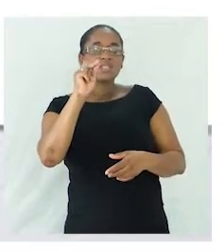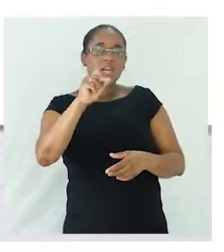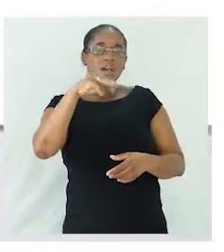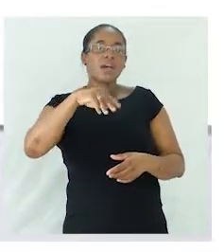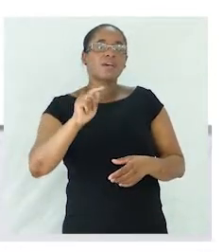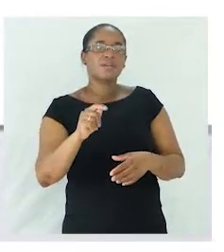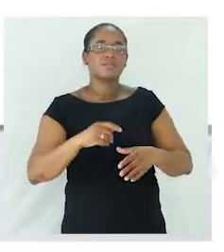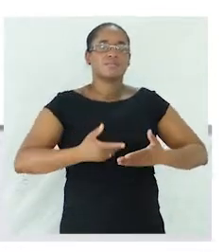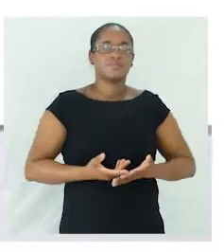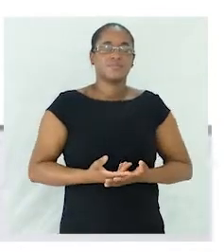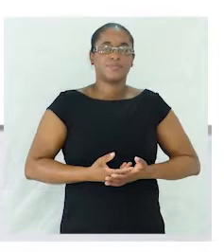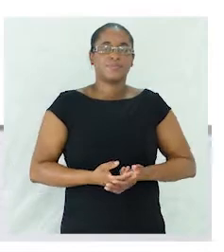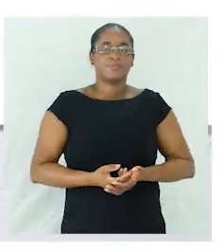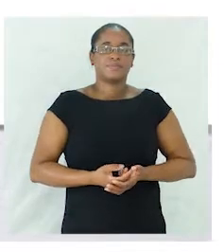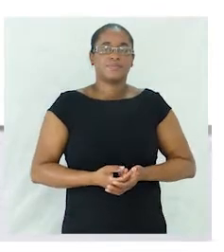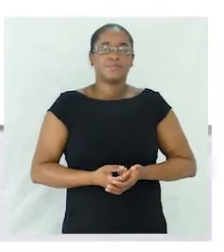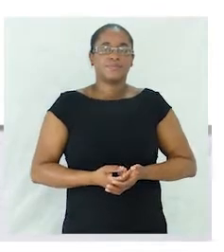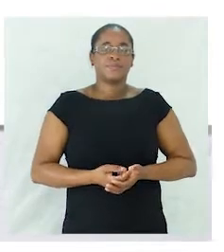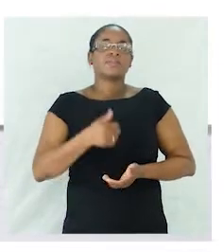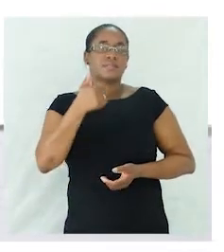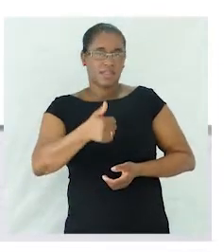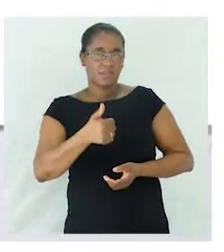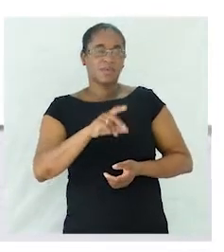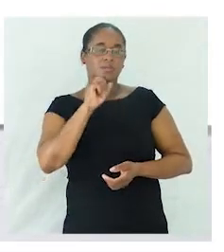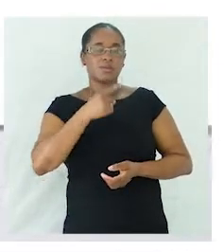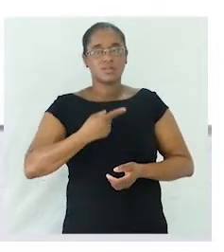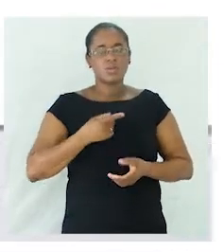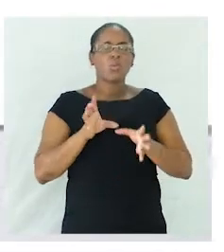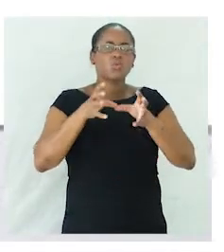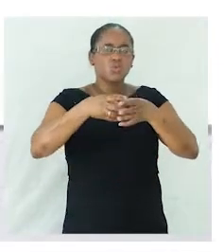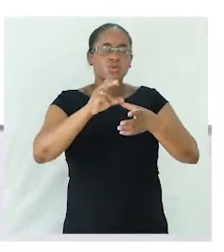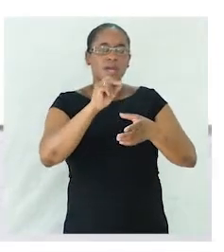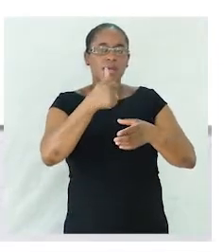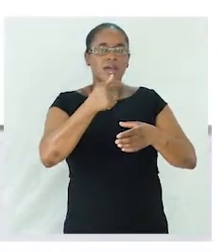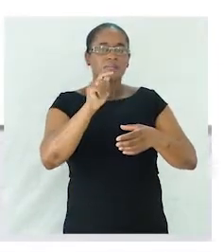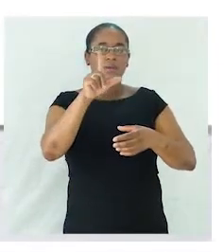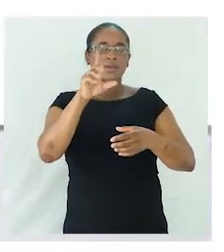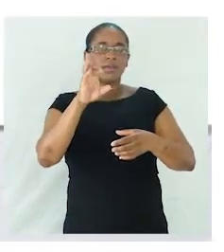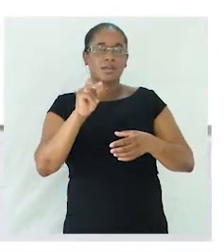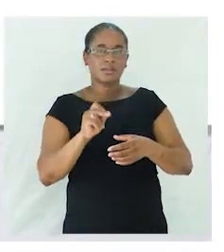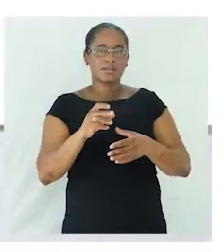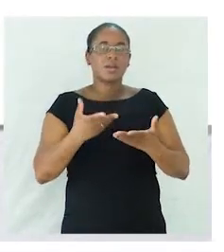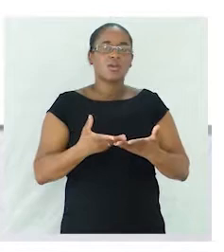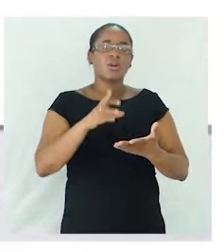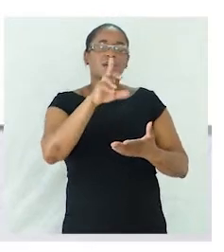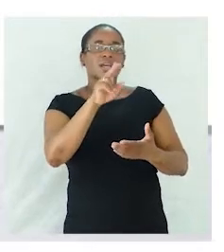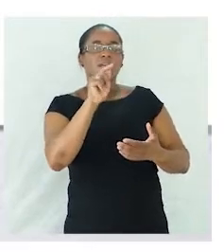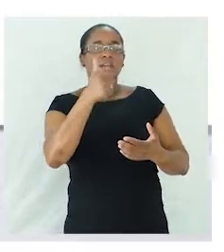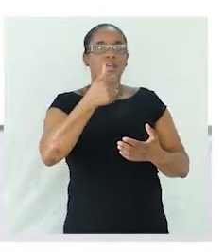O enxame? Exatamente, pode ser um conjunto de abelhas. Muito bem. E rebanho?